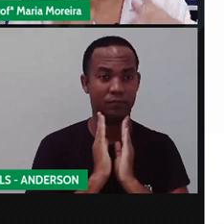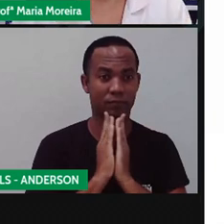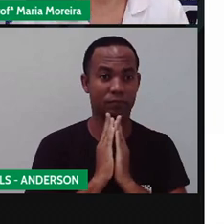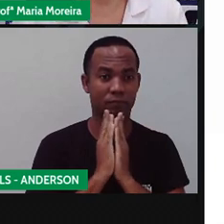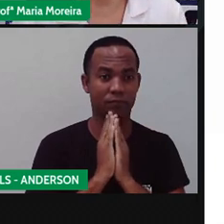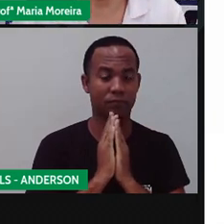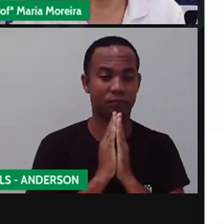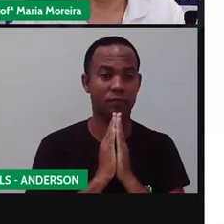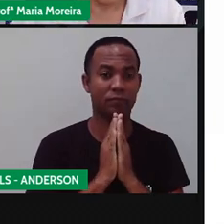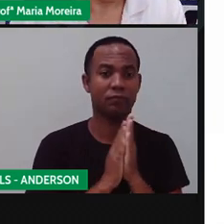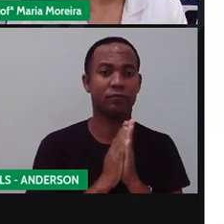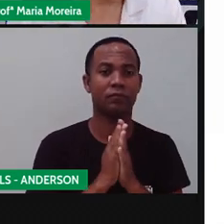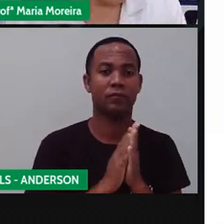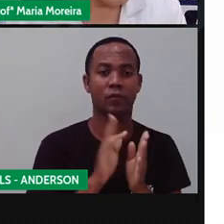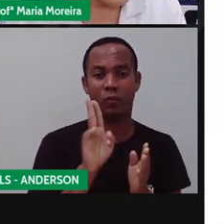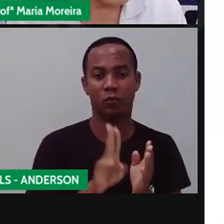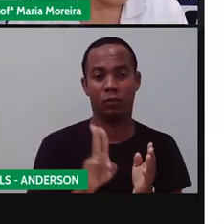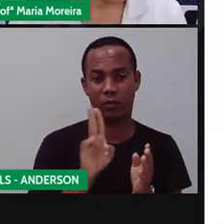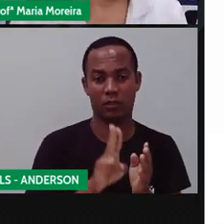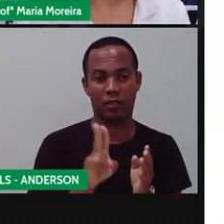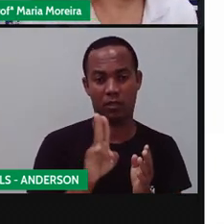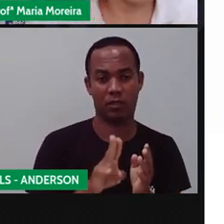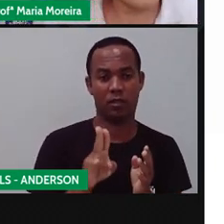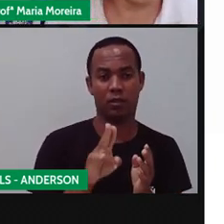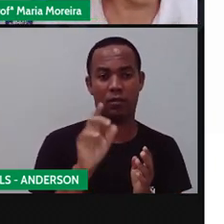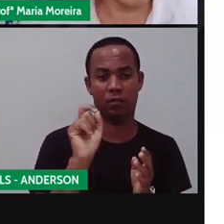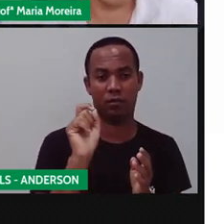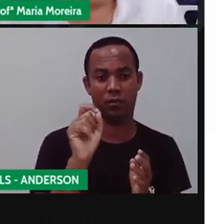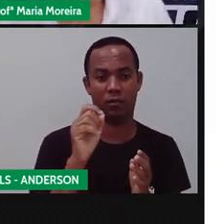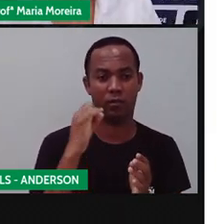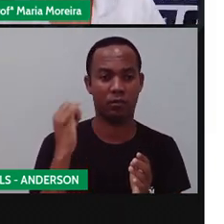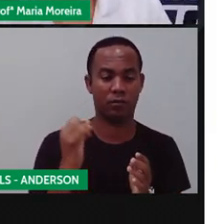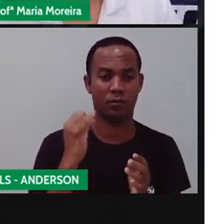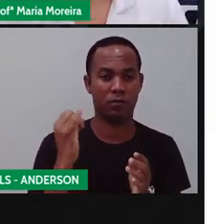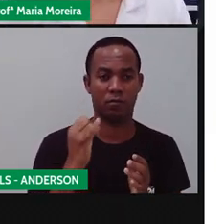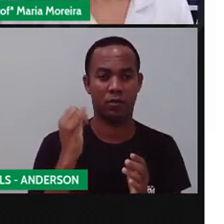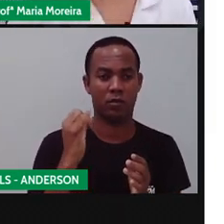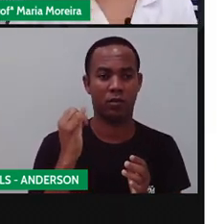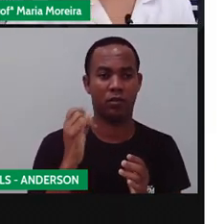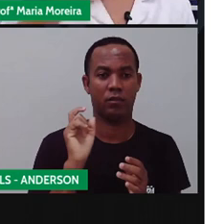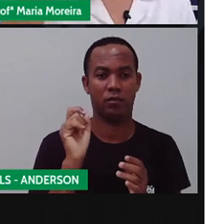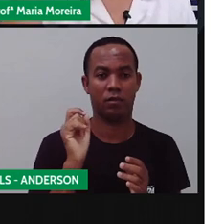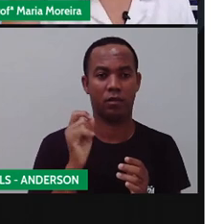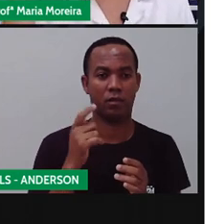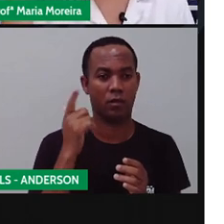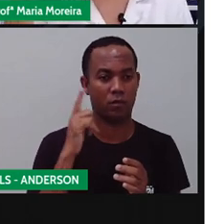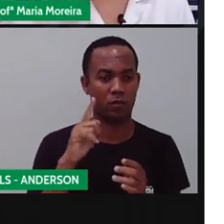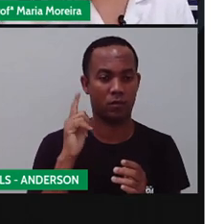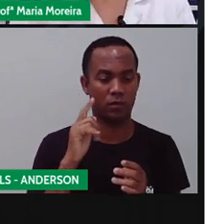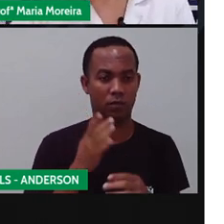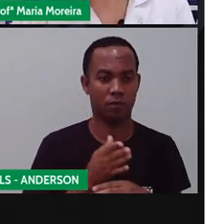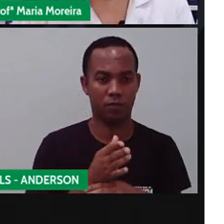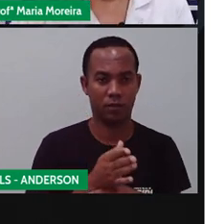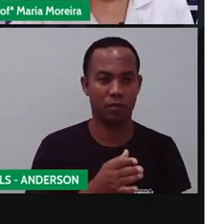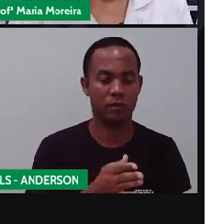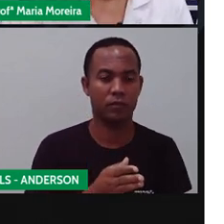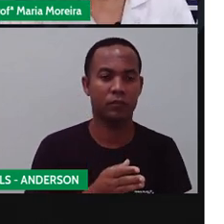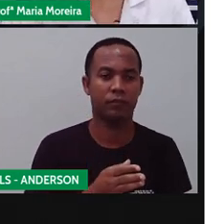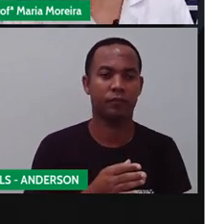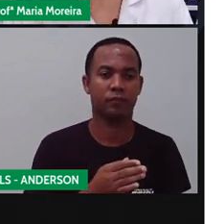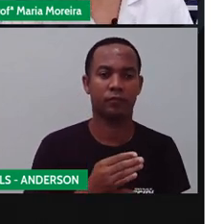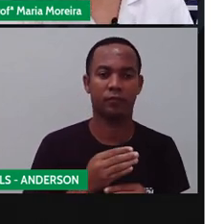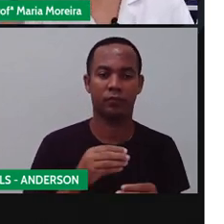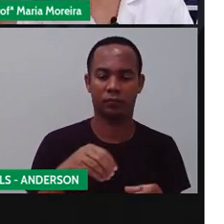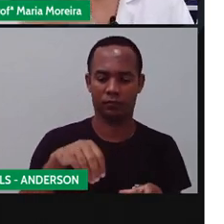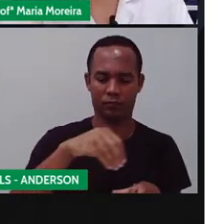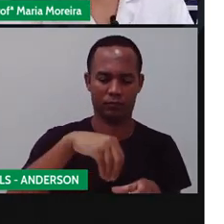passa assim, tá? A babosa você pode usar. Mas a maioria dessas coisas é interessante que você use e não vá ao sol, tá? É, você pode pegar a babosa e